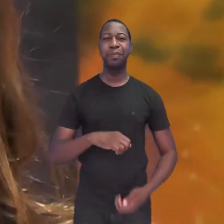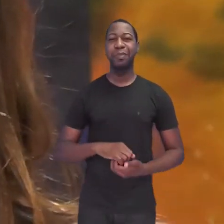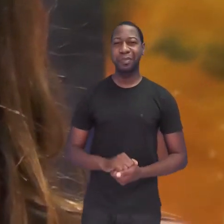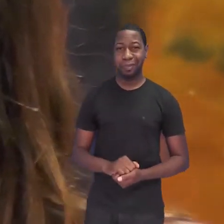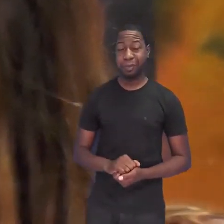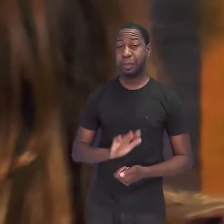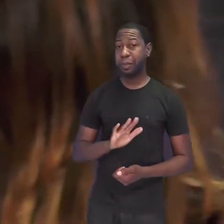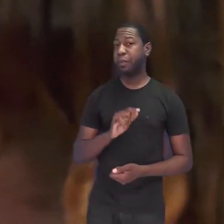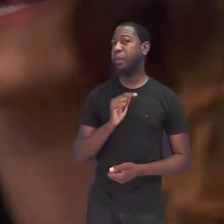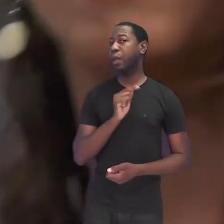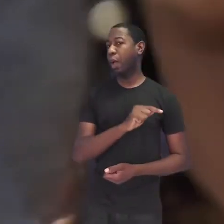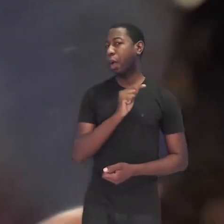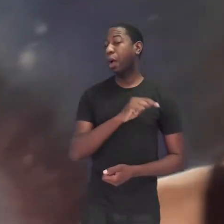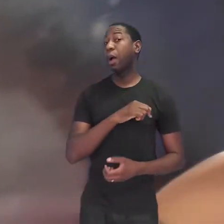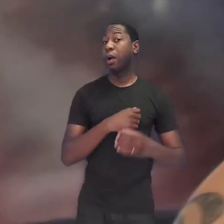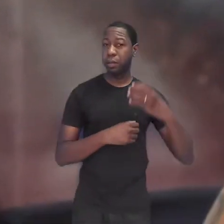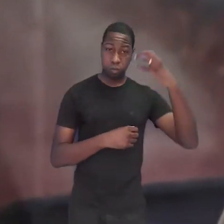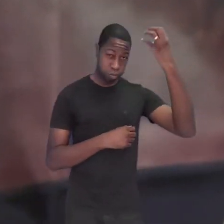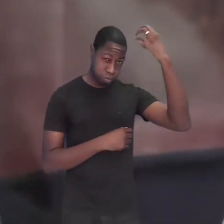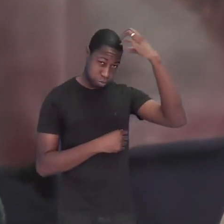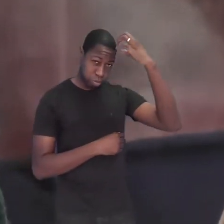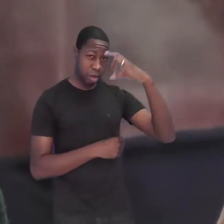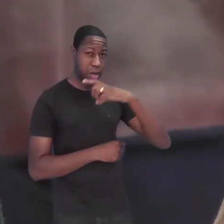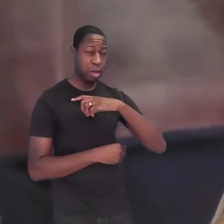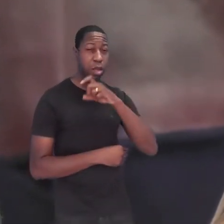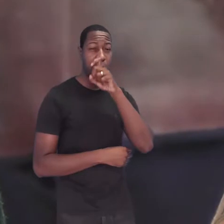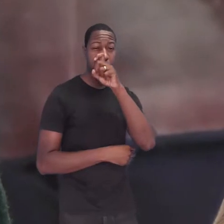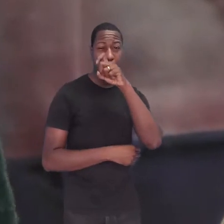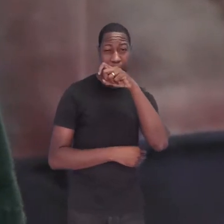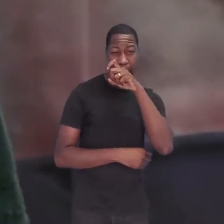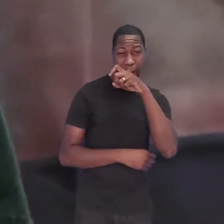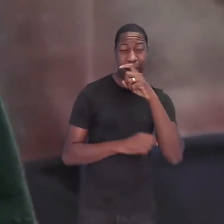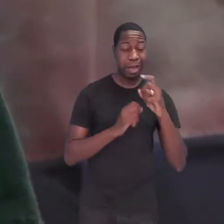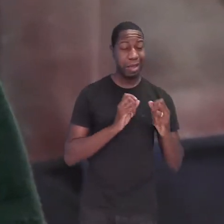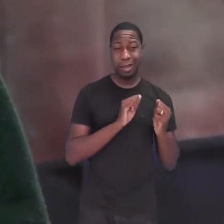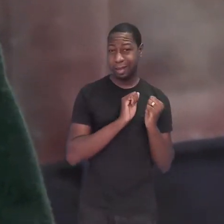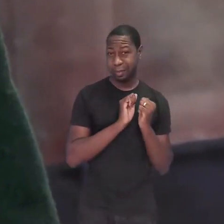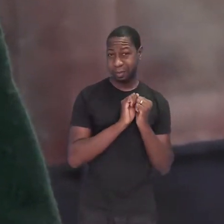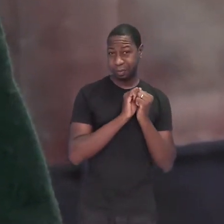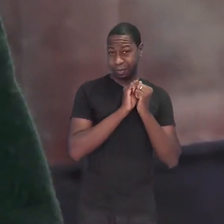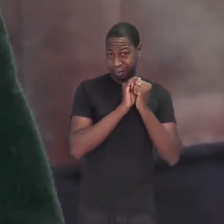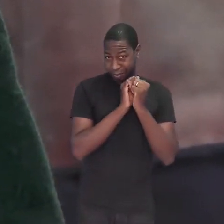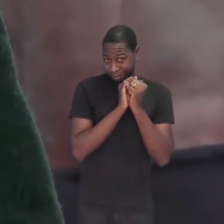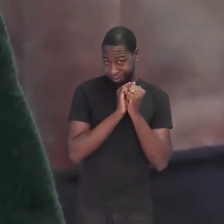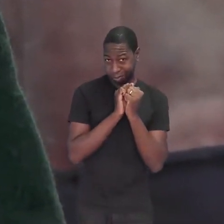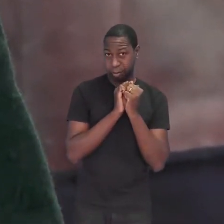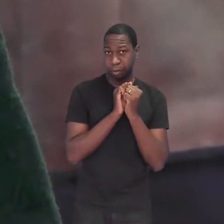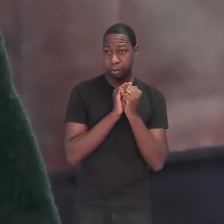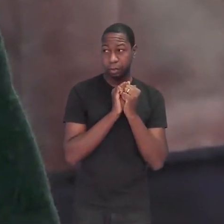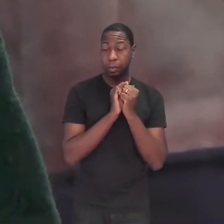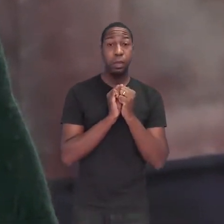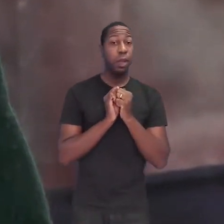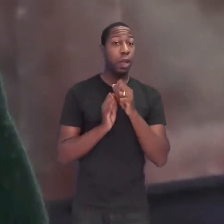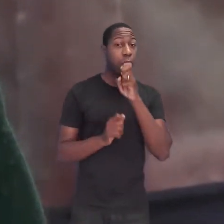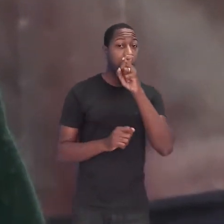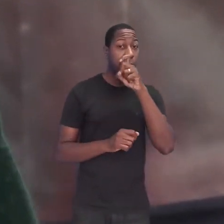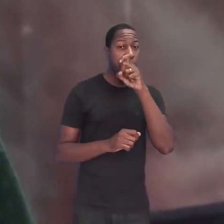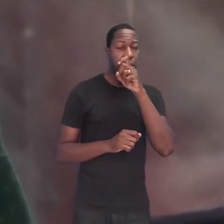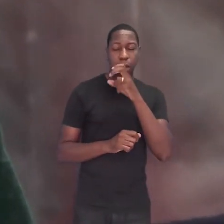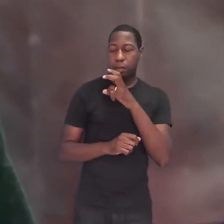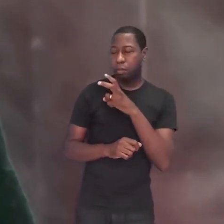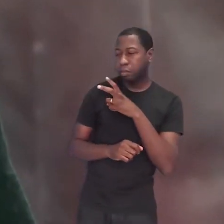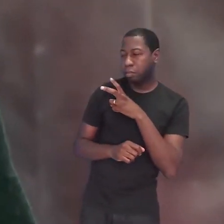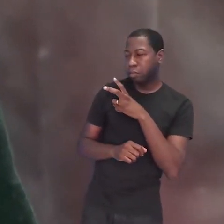papagaio que estava sempre a tira-colo. E de tanto o rei ficar mandando todo mundo